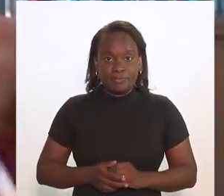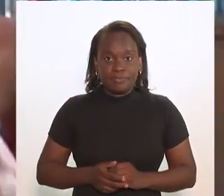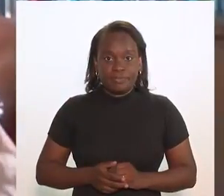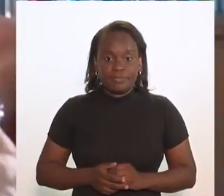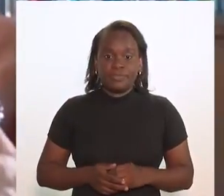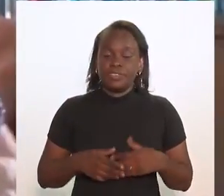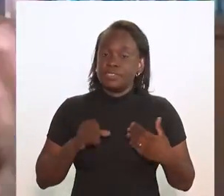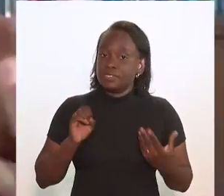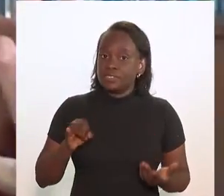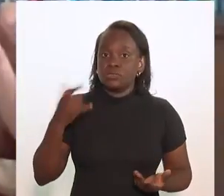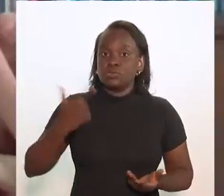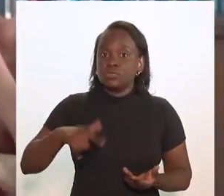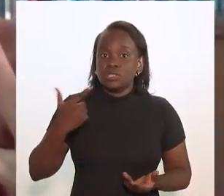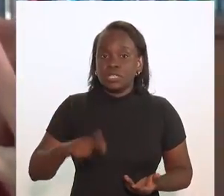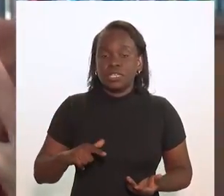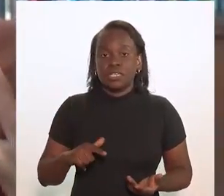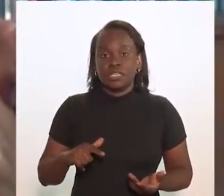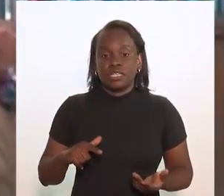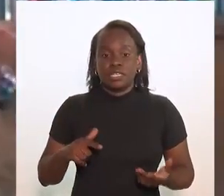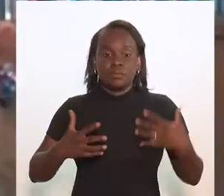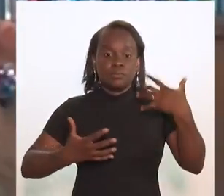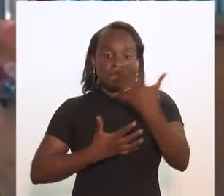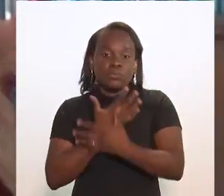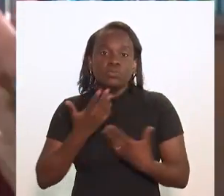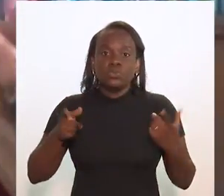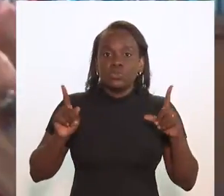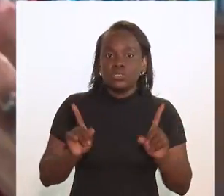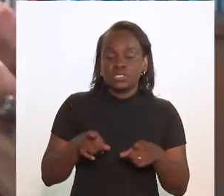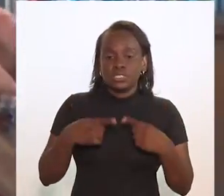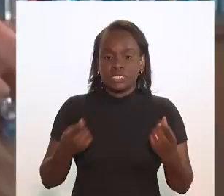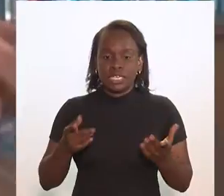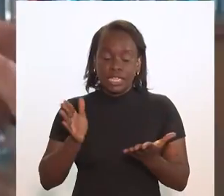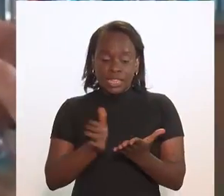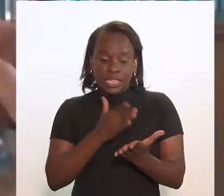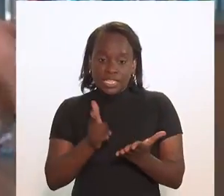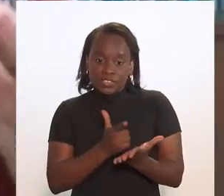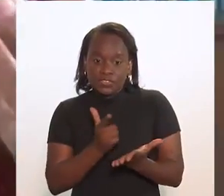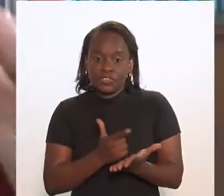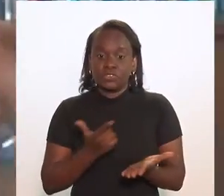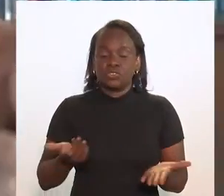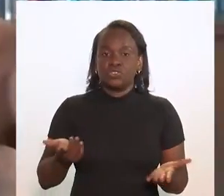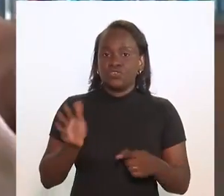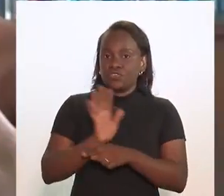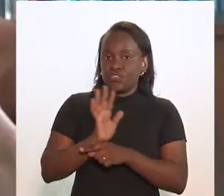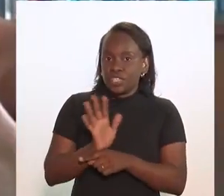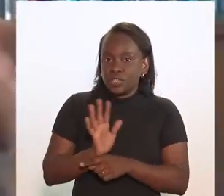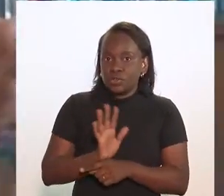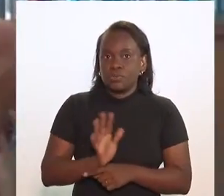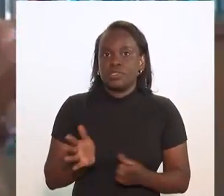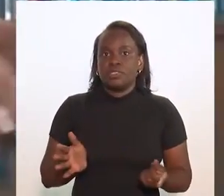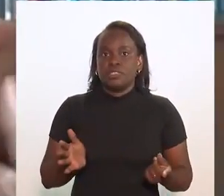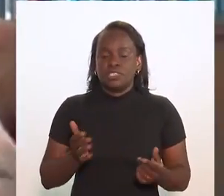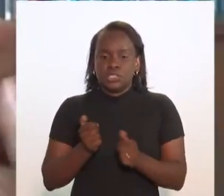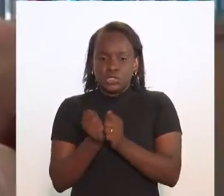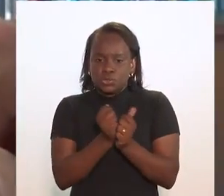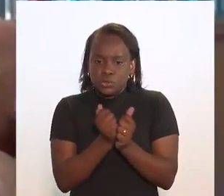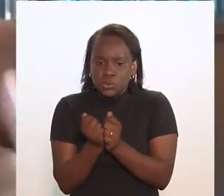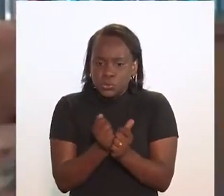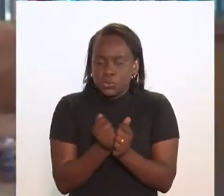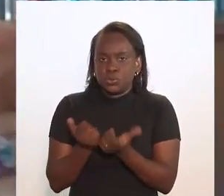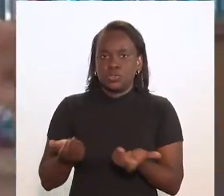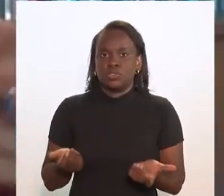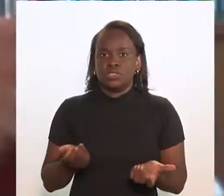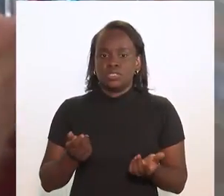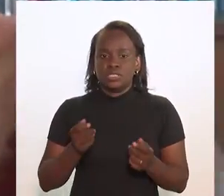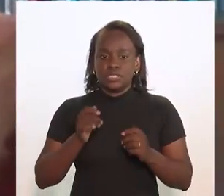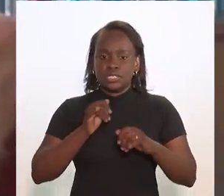se não tivéssemos música, livros, filmes, jogos,